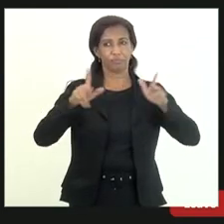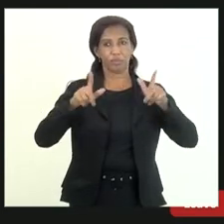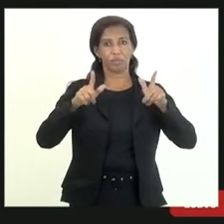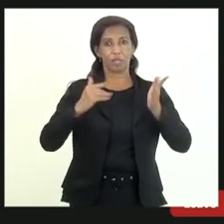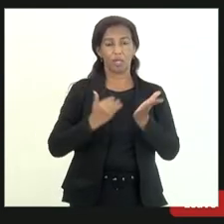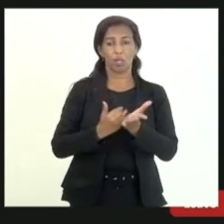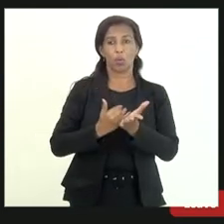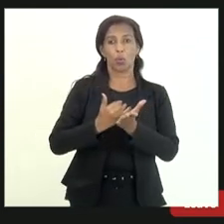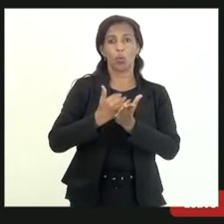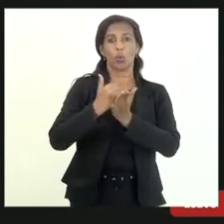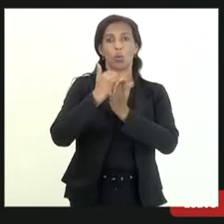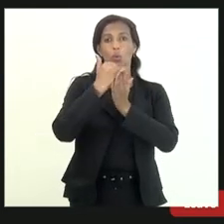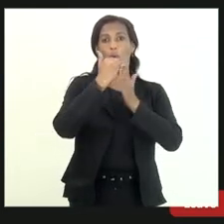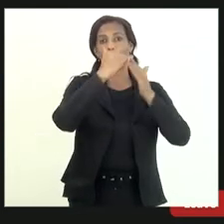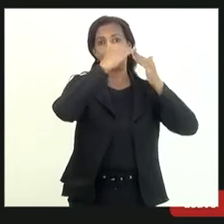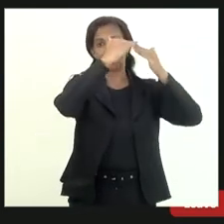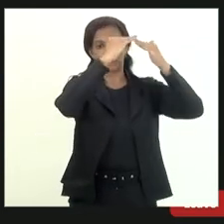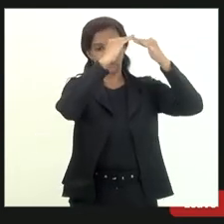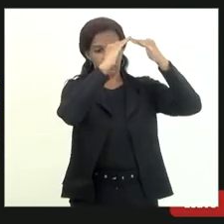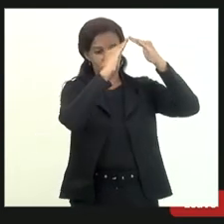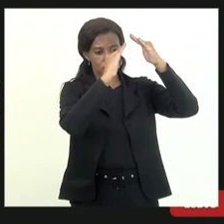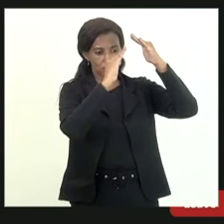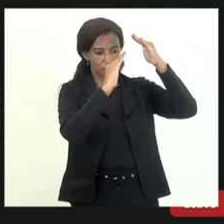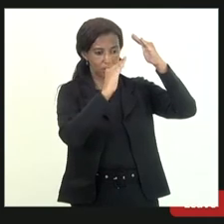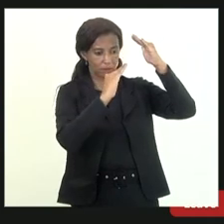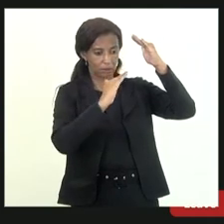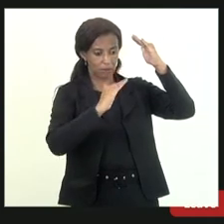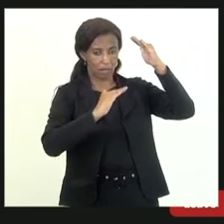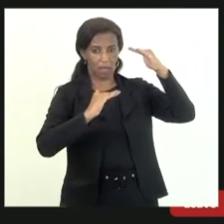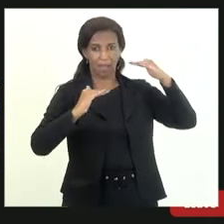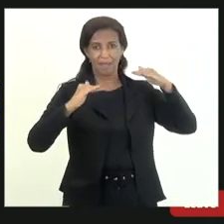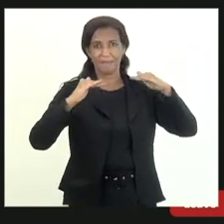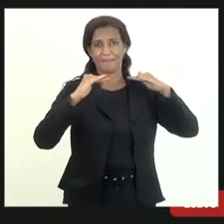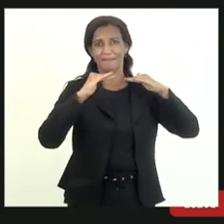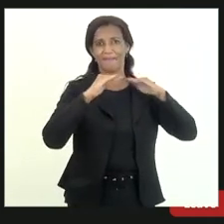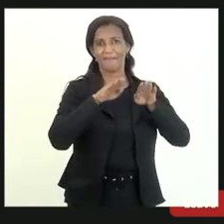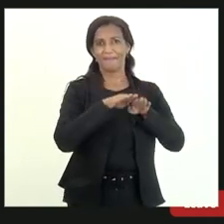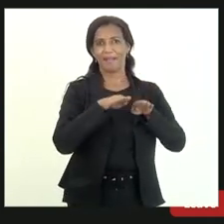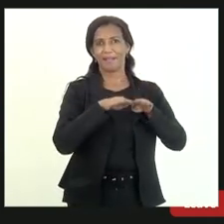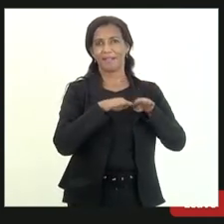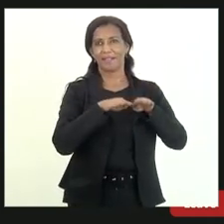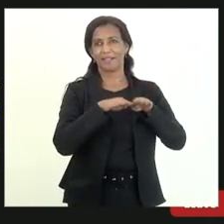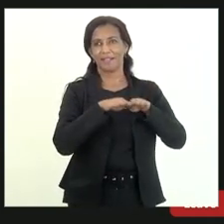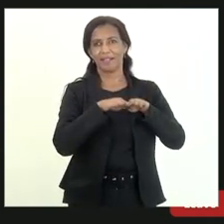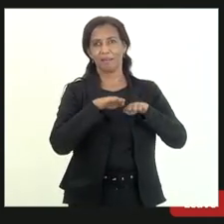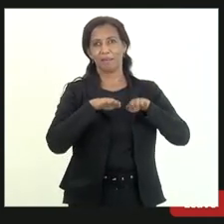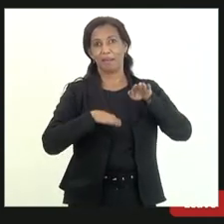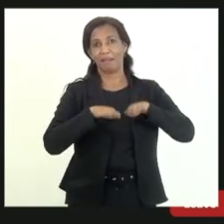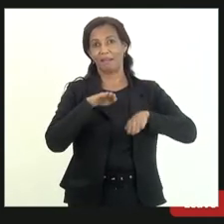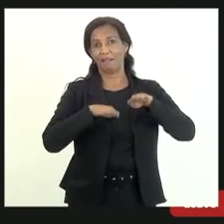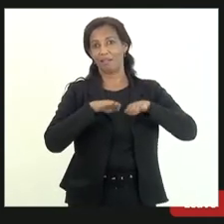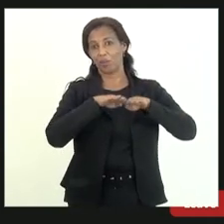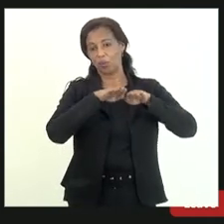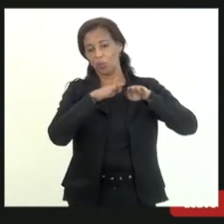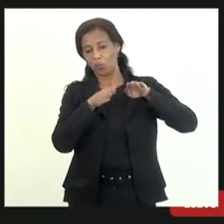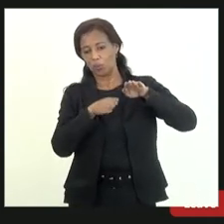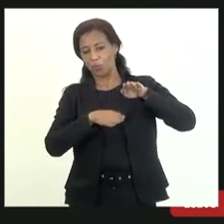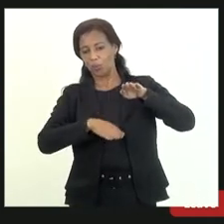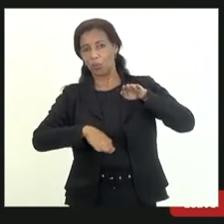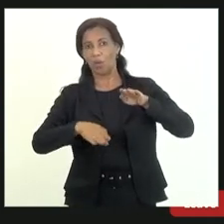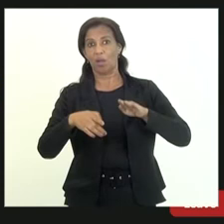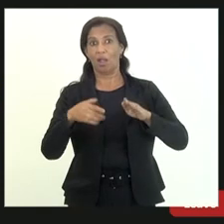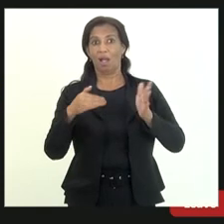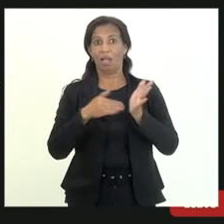ele começa a cair e entrar em patamares mais razoáveis porém 2021